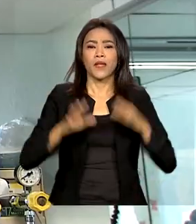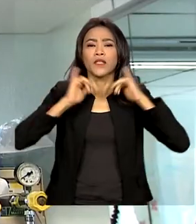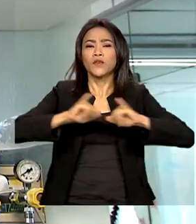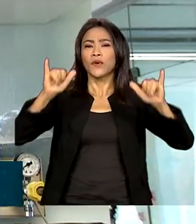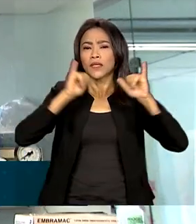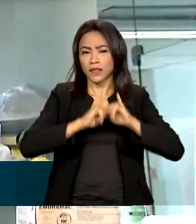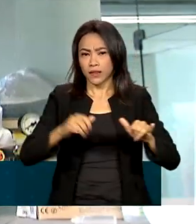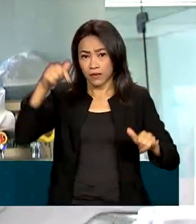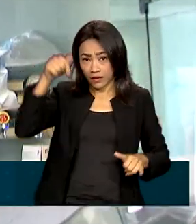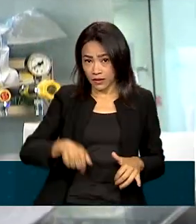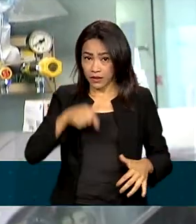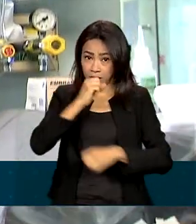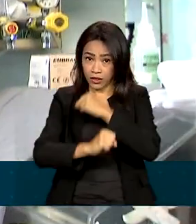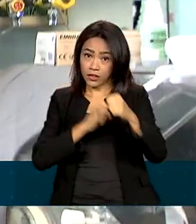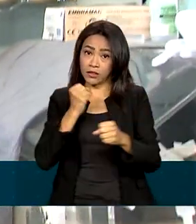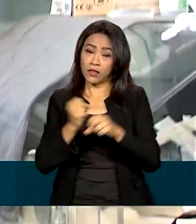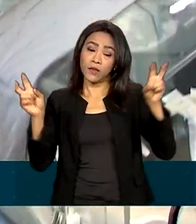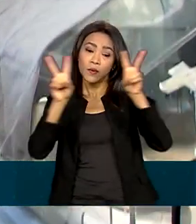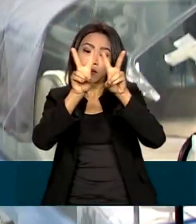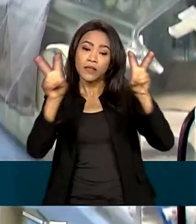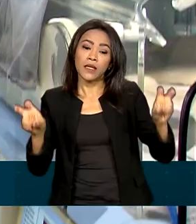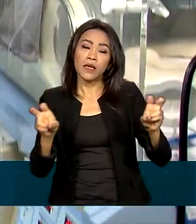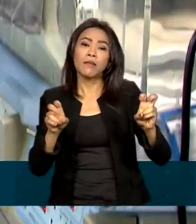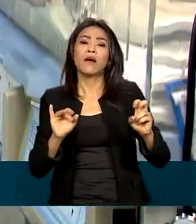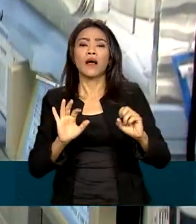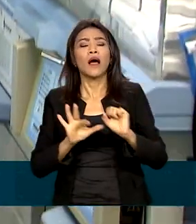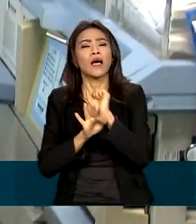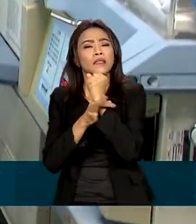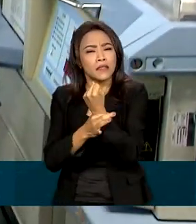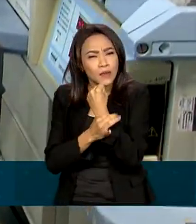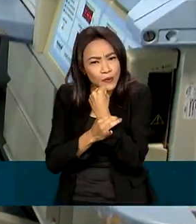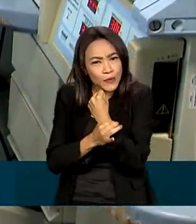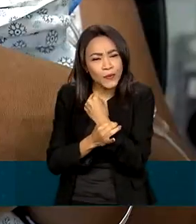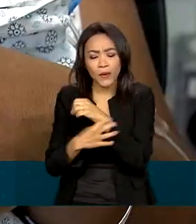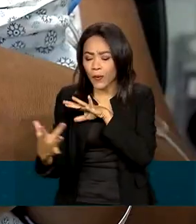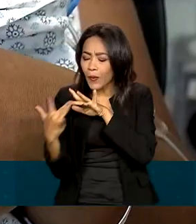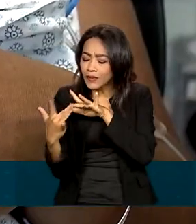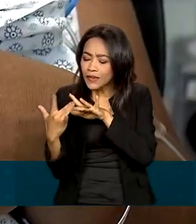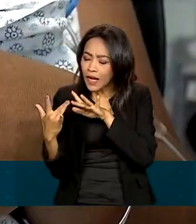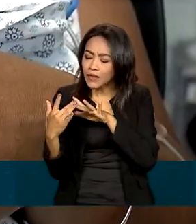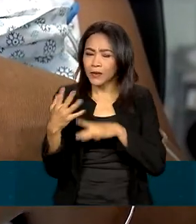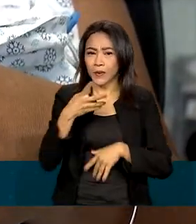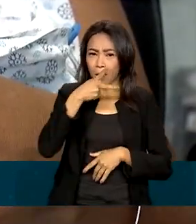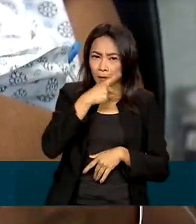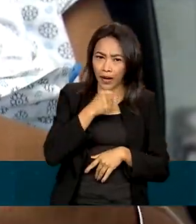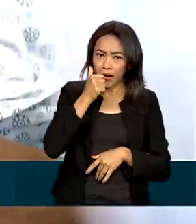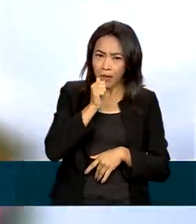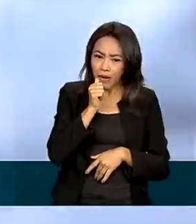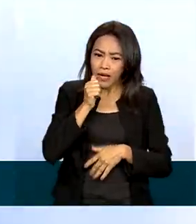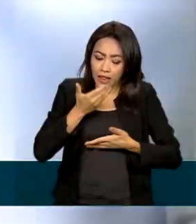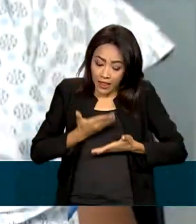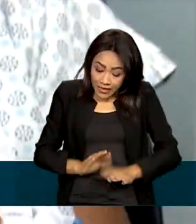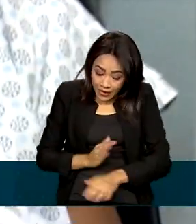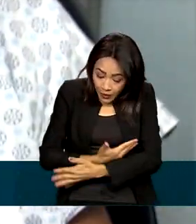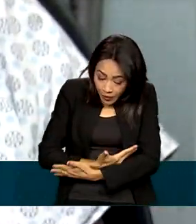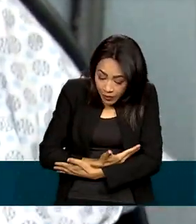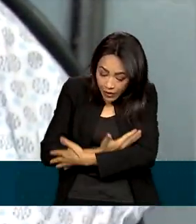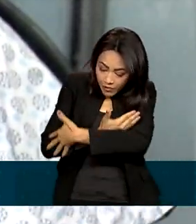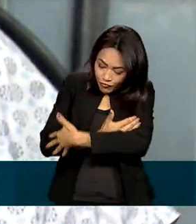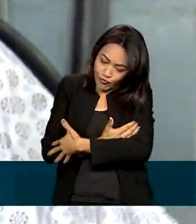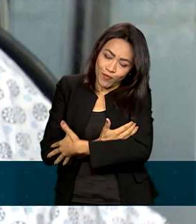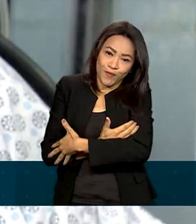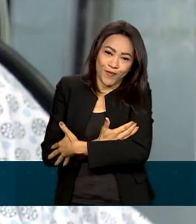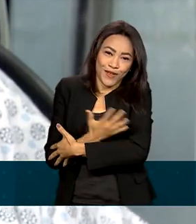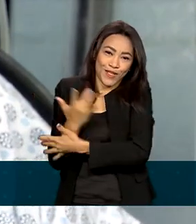2022 tem como tema garanta o contato pele a pele com os pais desde o momento do nascimento. O